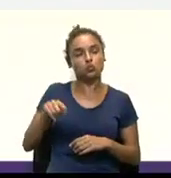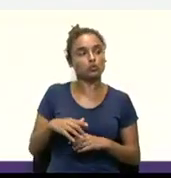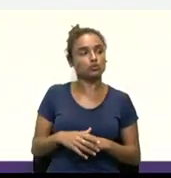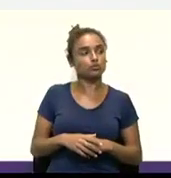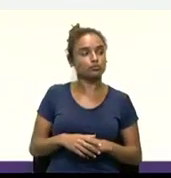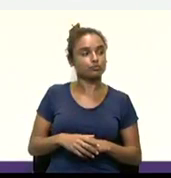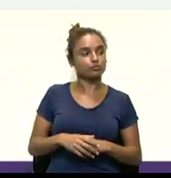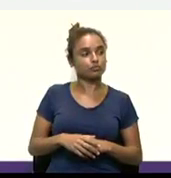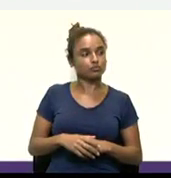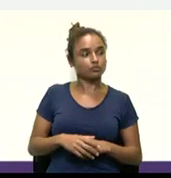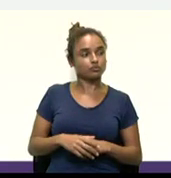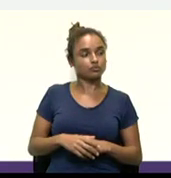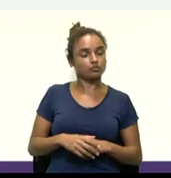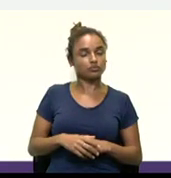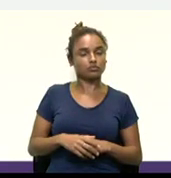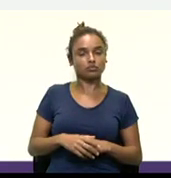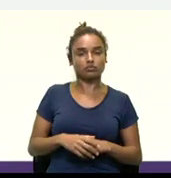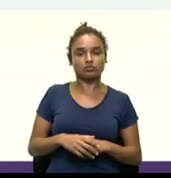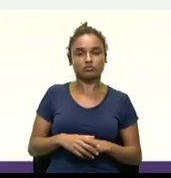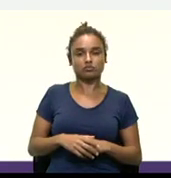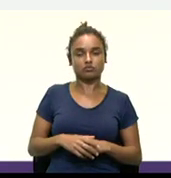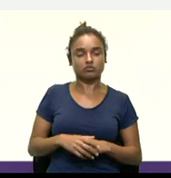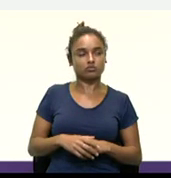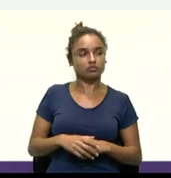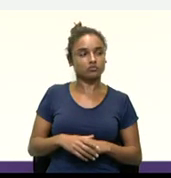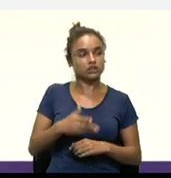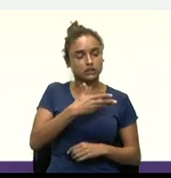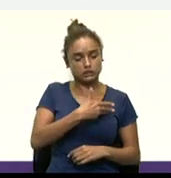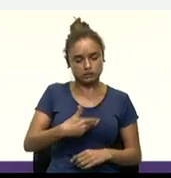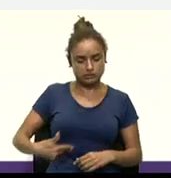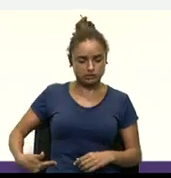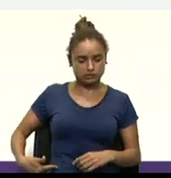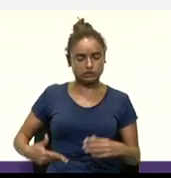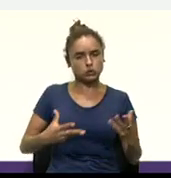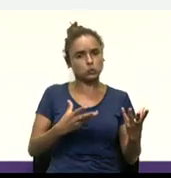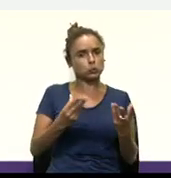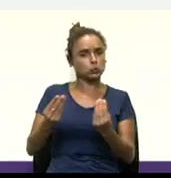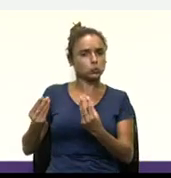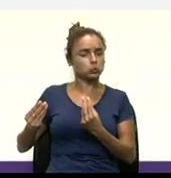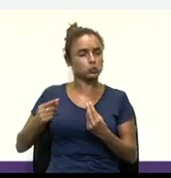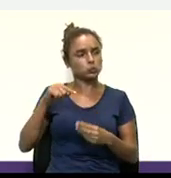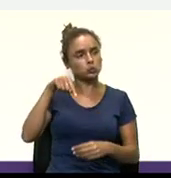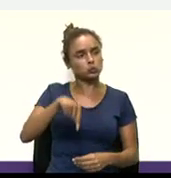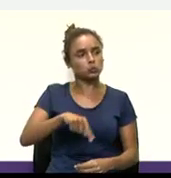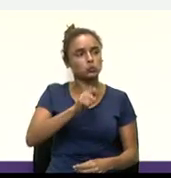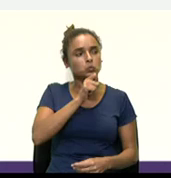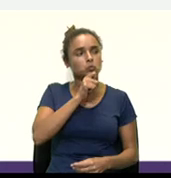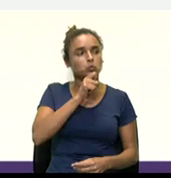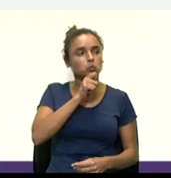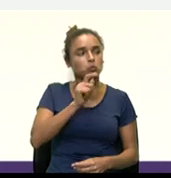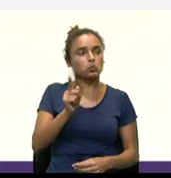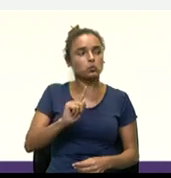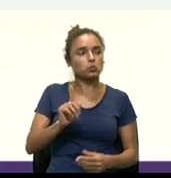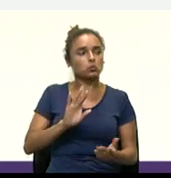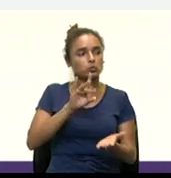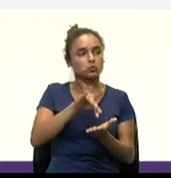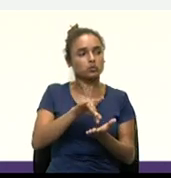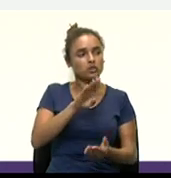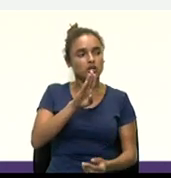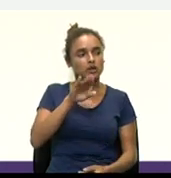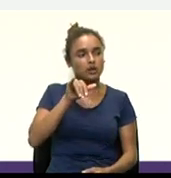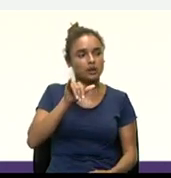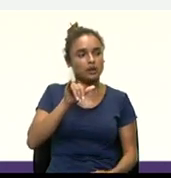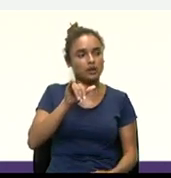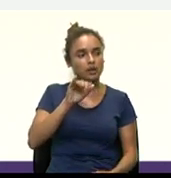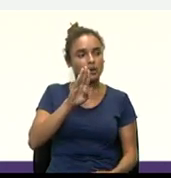colocando aqui, muitos governos, a maioria ainda, não reconhece a Bitcoin como